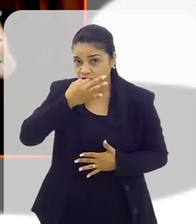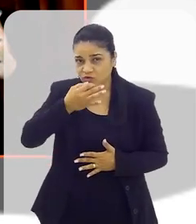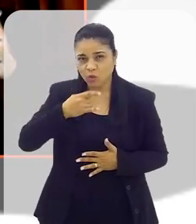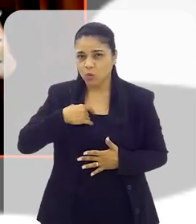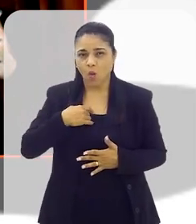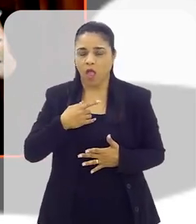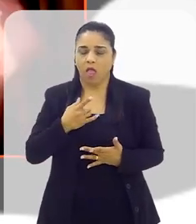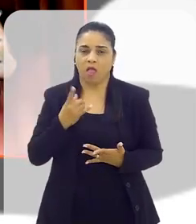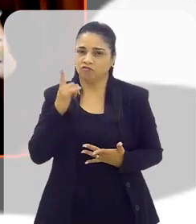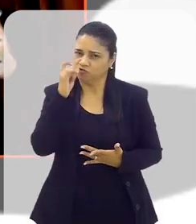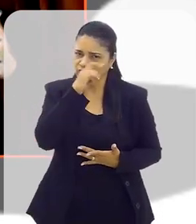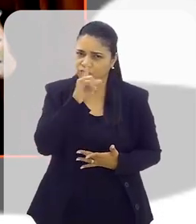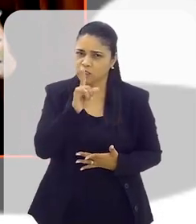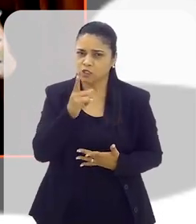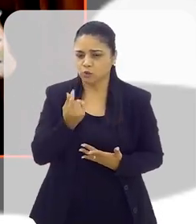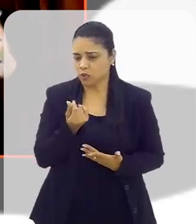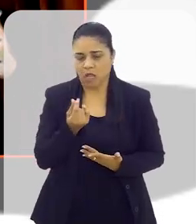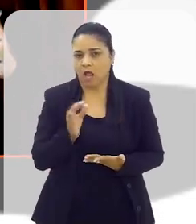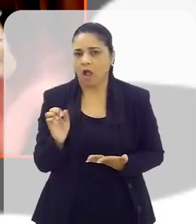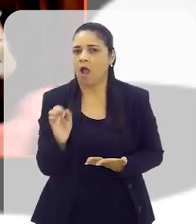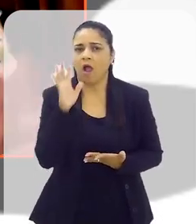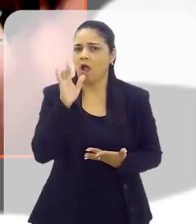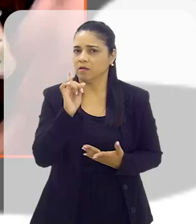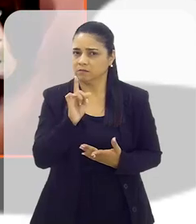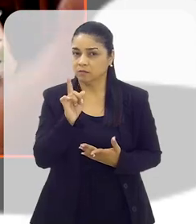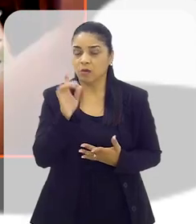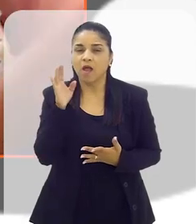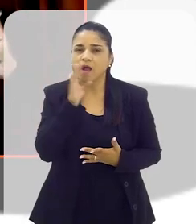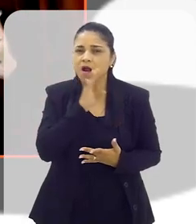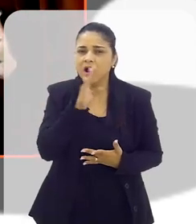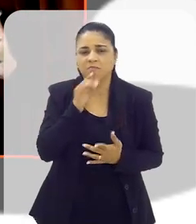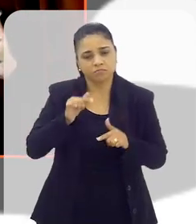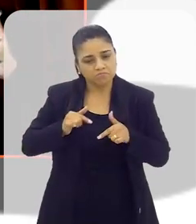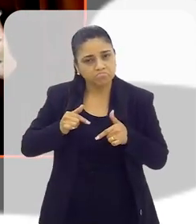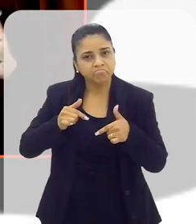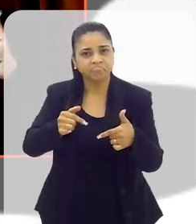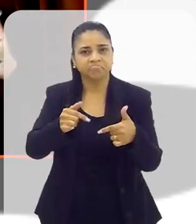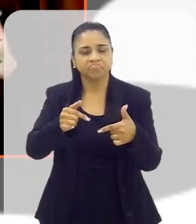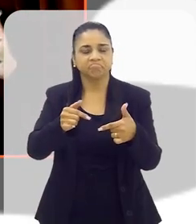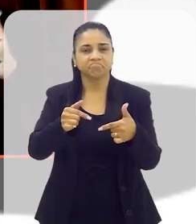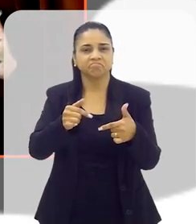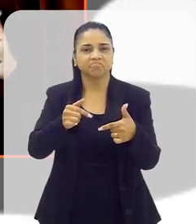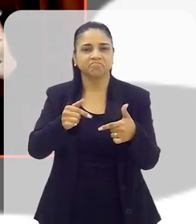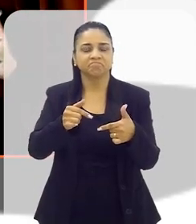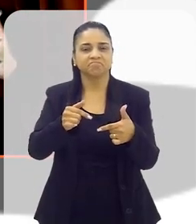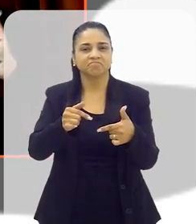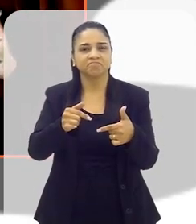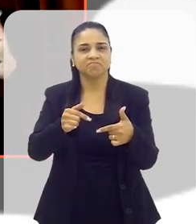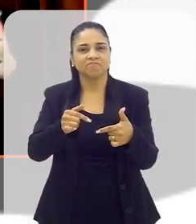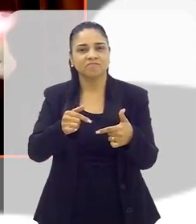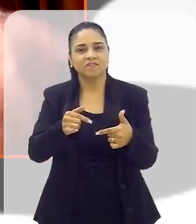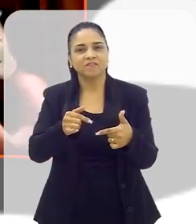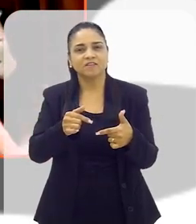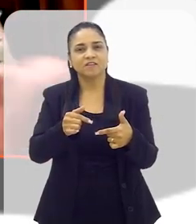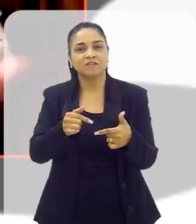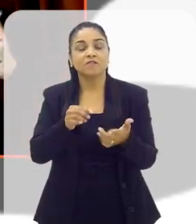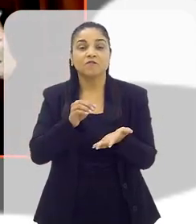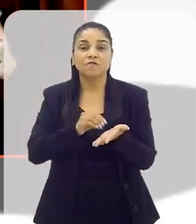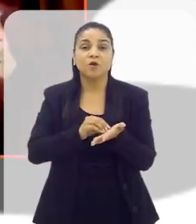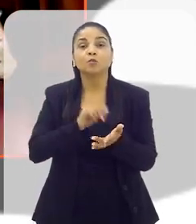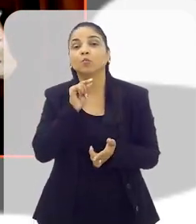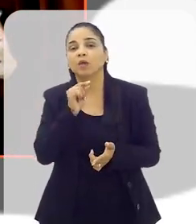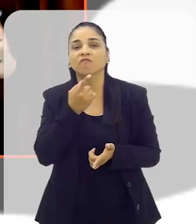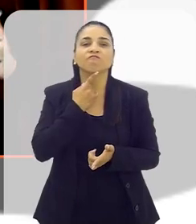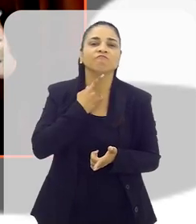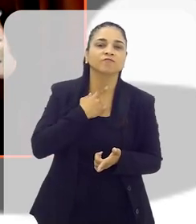Cláudio, não são sugestões onerosas, sugestões rápidas que podem ser colocadas em prática, faltando, basicamente, o quê?